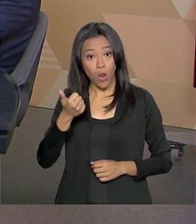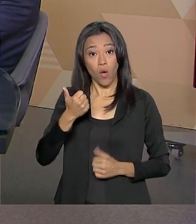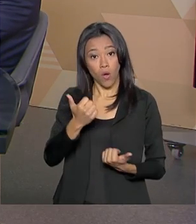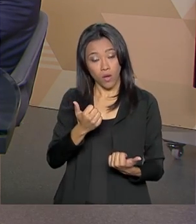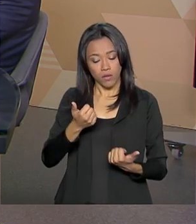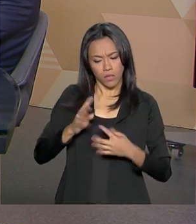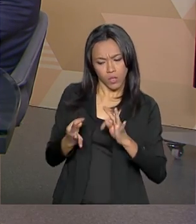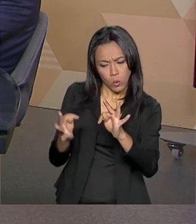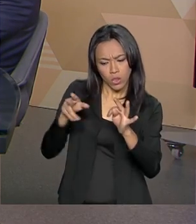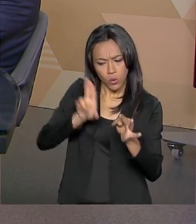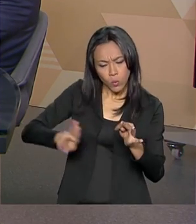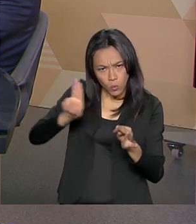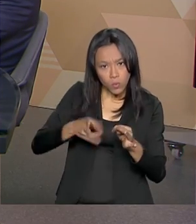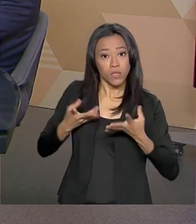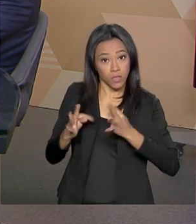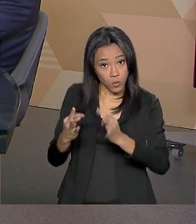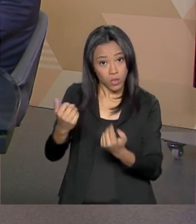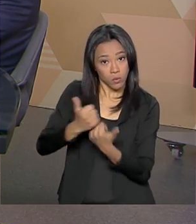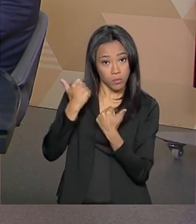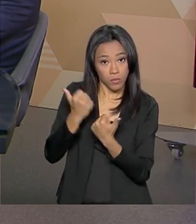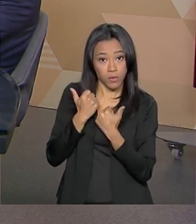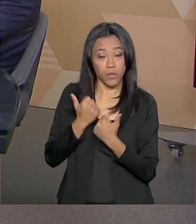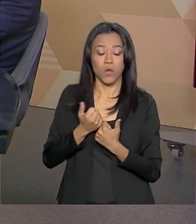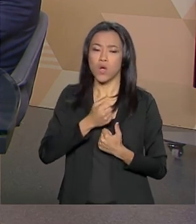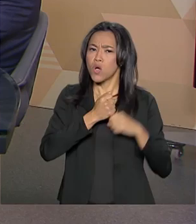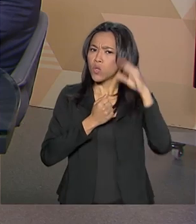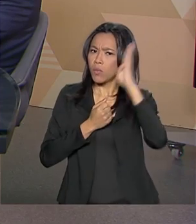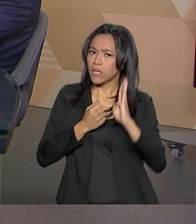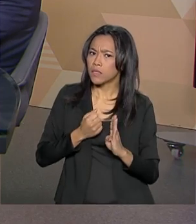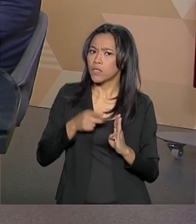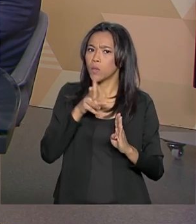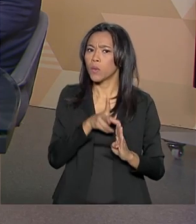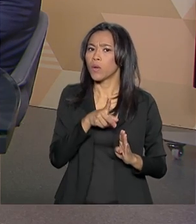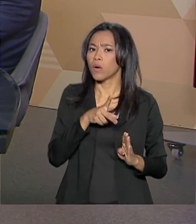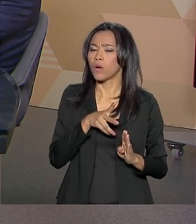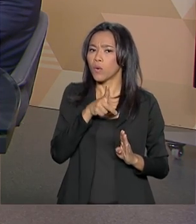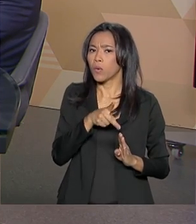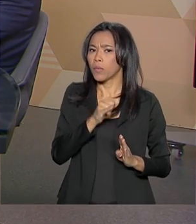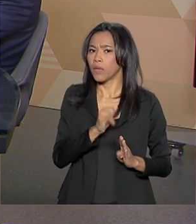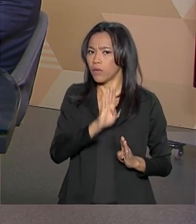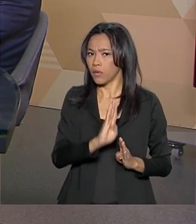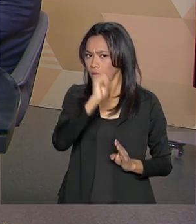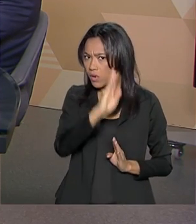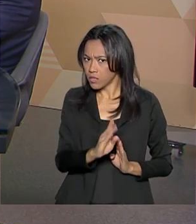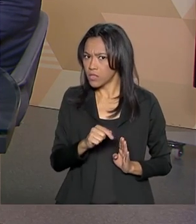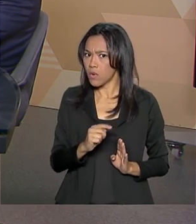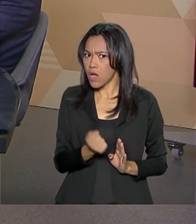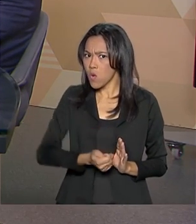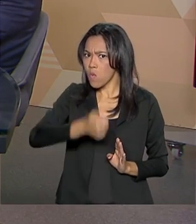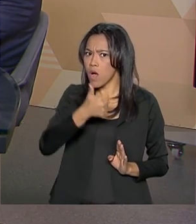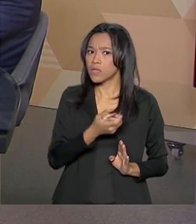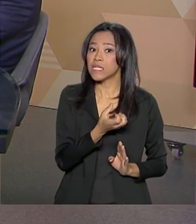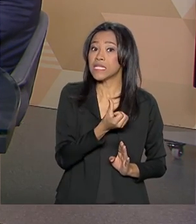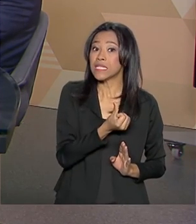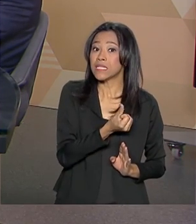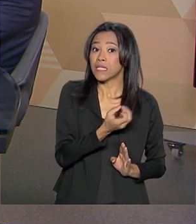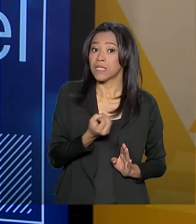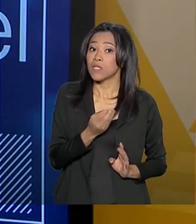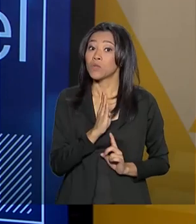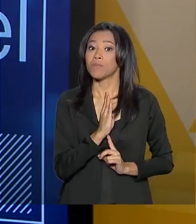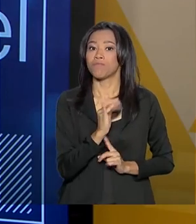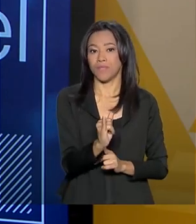hoje o Brasil, o valor do PIB agrícola brasileiro é quase 600 bilhões